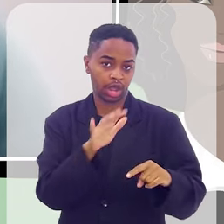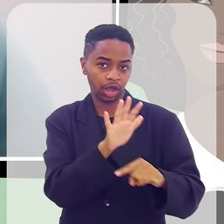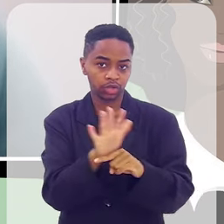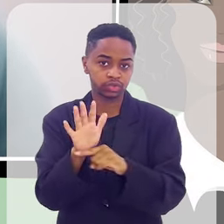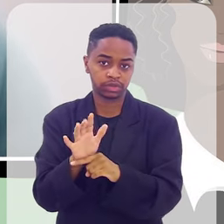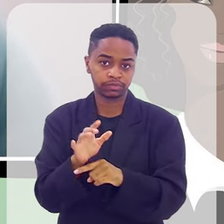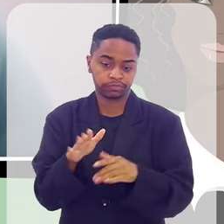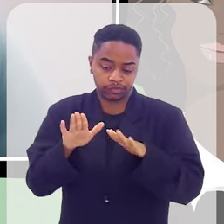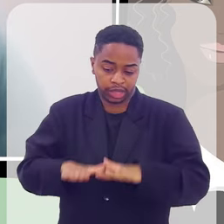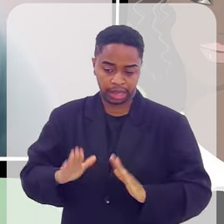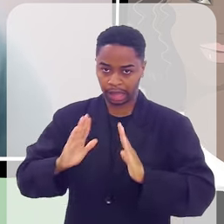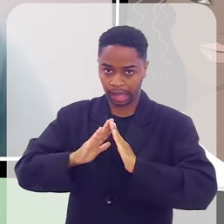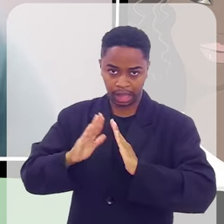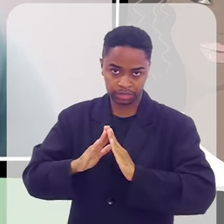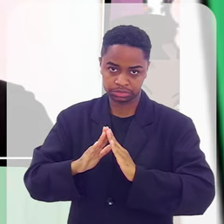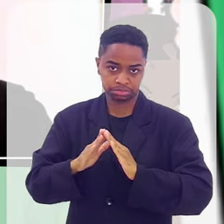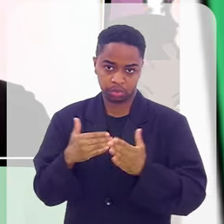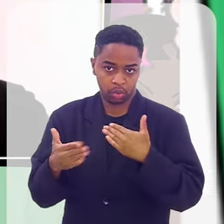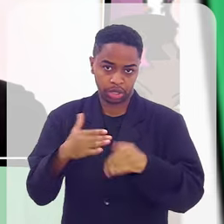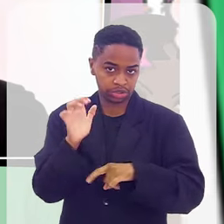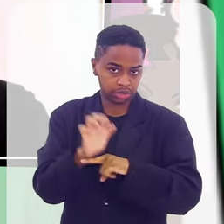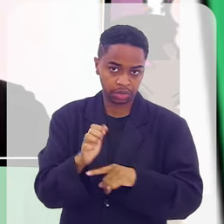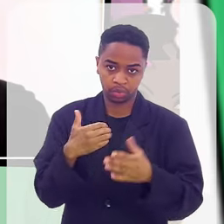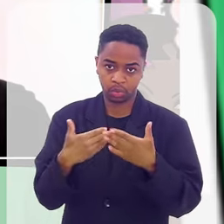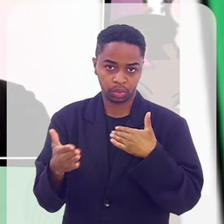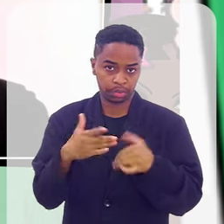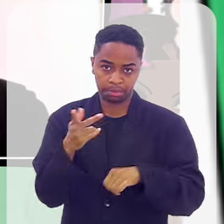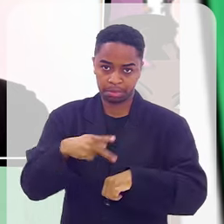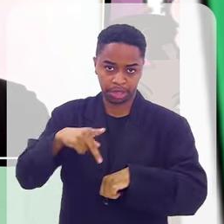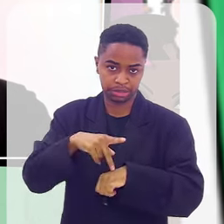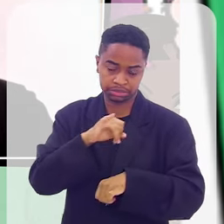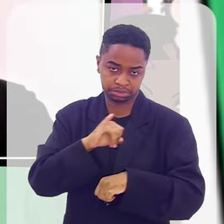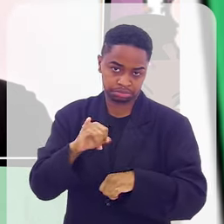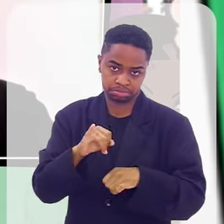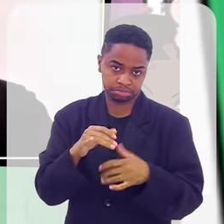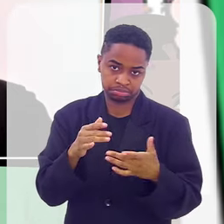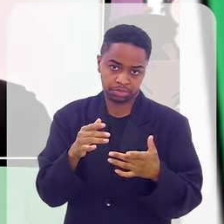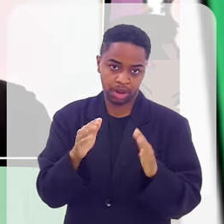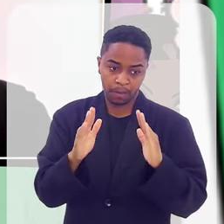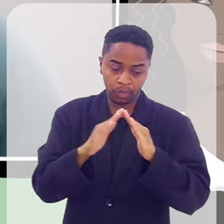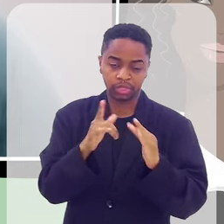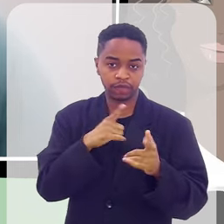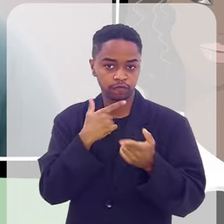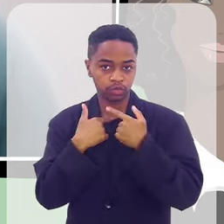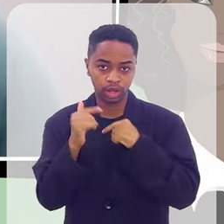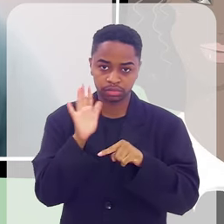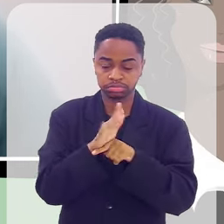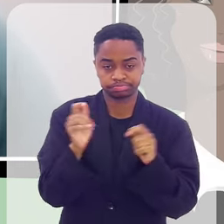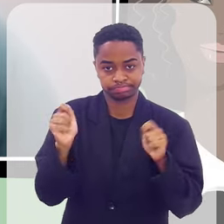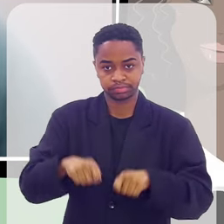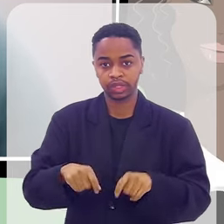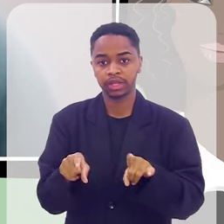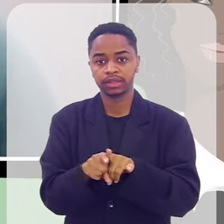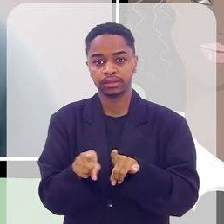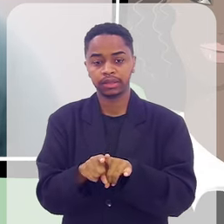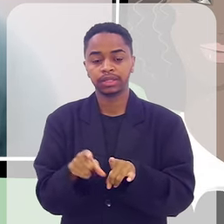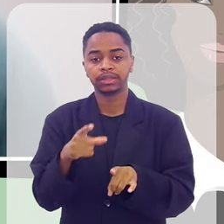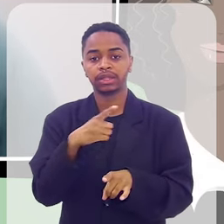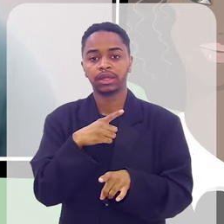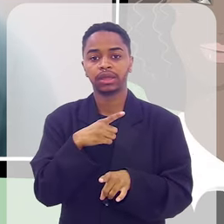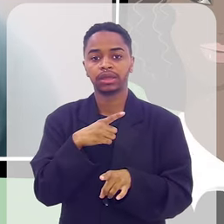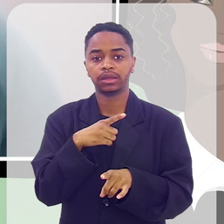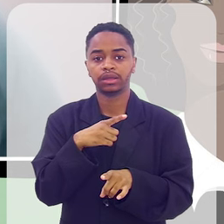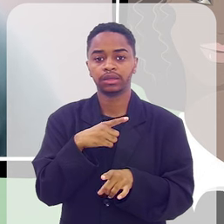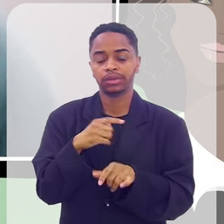contribuir da sua casa, do estado, do país que você estiver residindo. E a gente sempre tem uma renovação quanto a